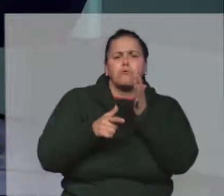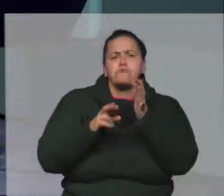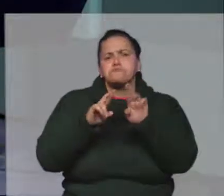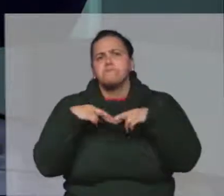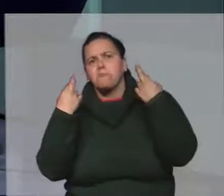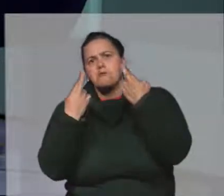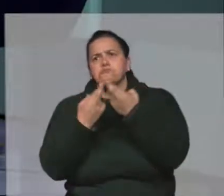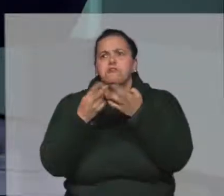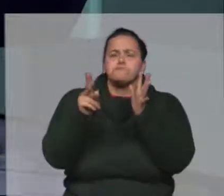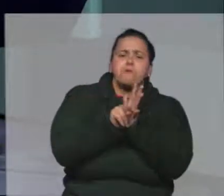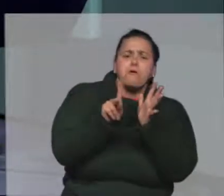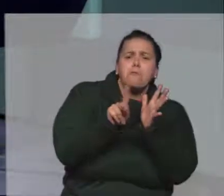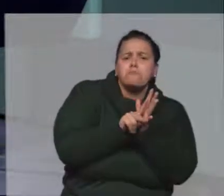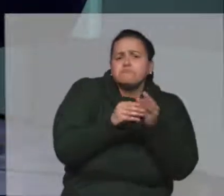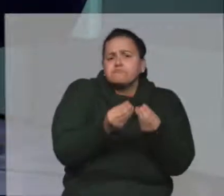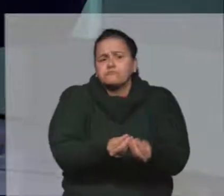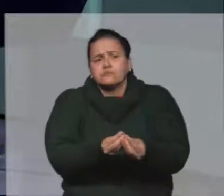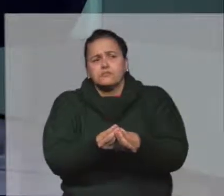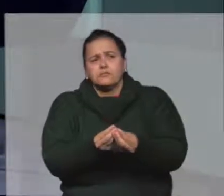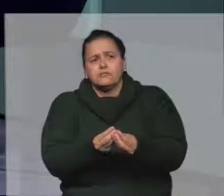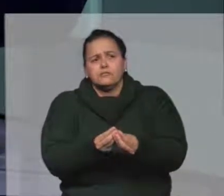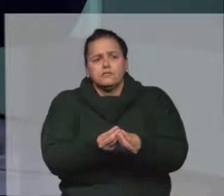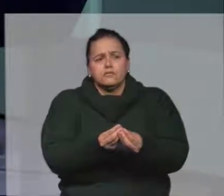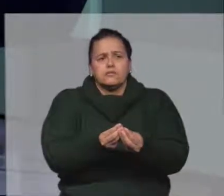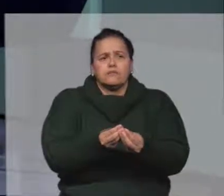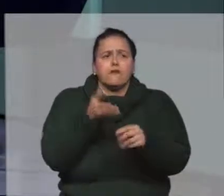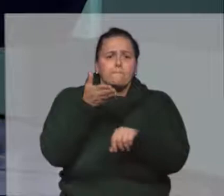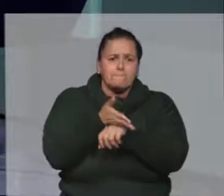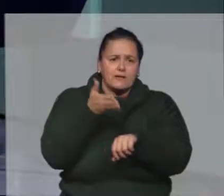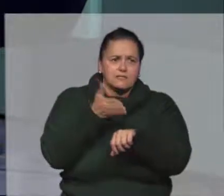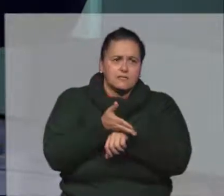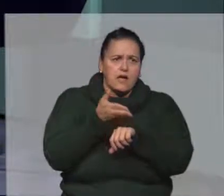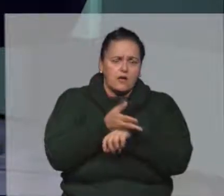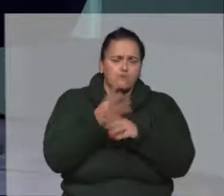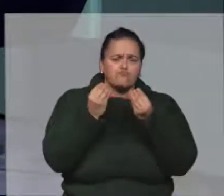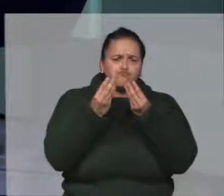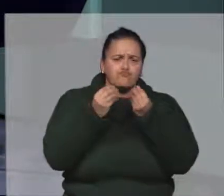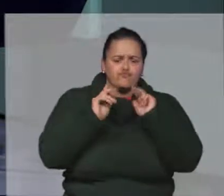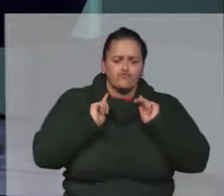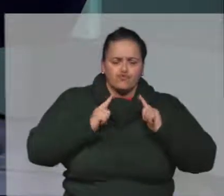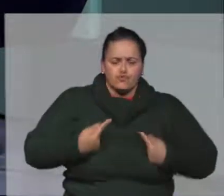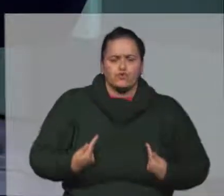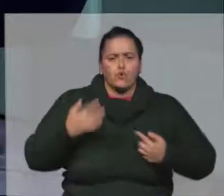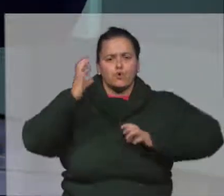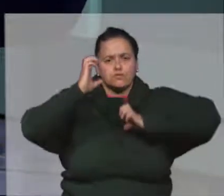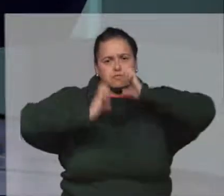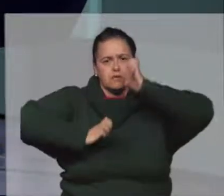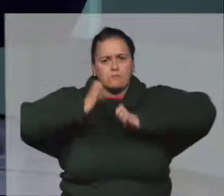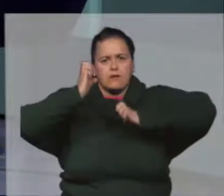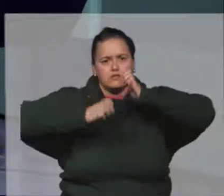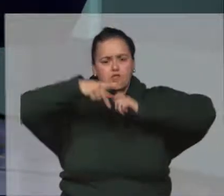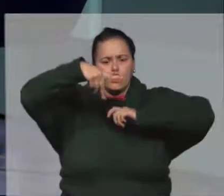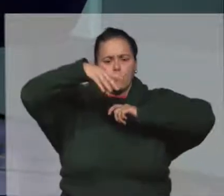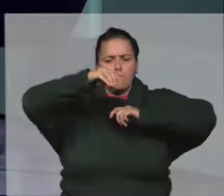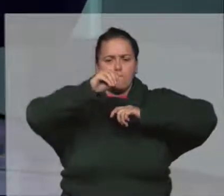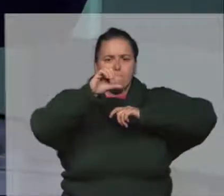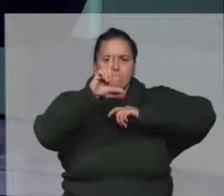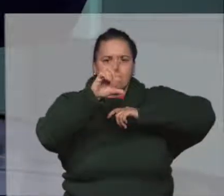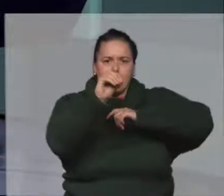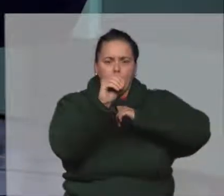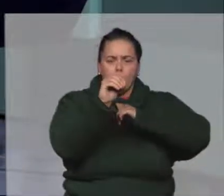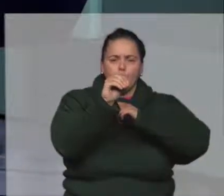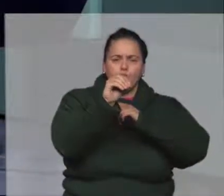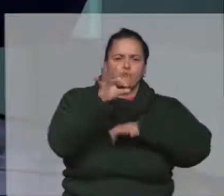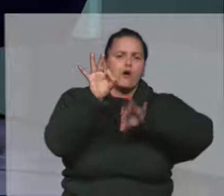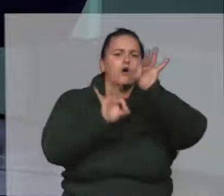após algumas reuniões com o próprio pessoal do COFIP, onde participaram muitos gestores das próprias empresas do Polo Petroquímico,